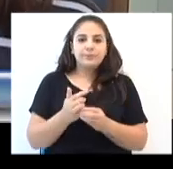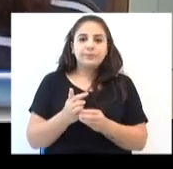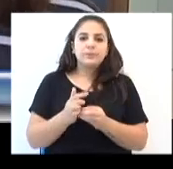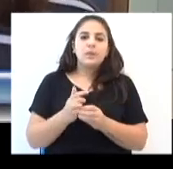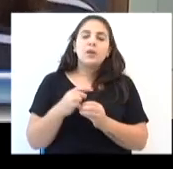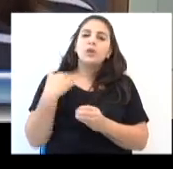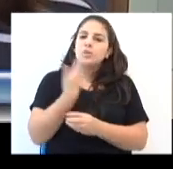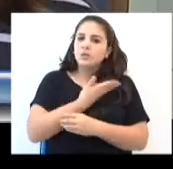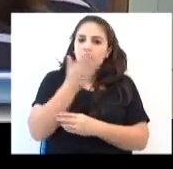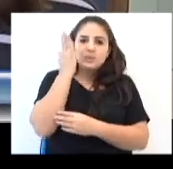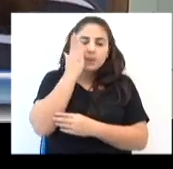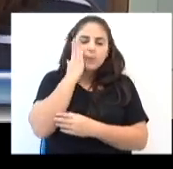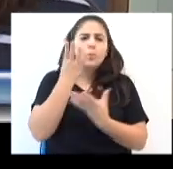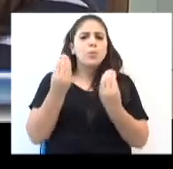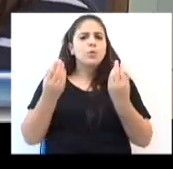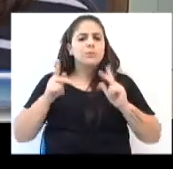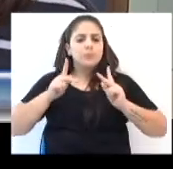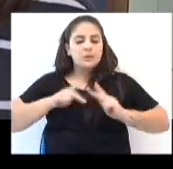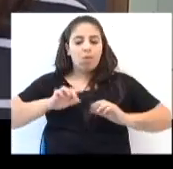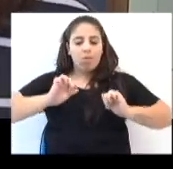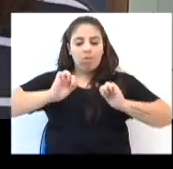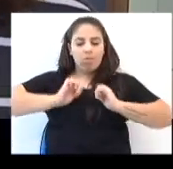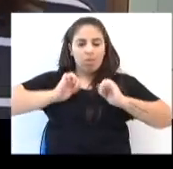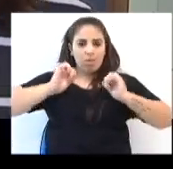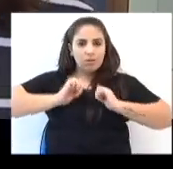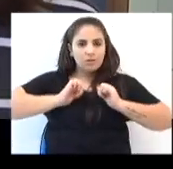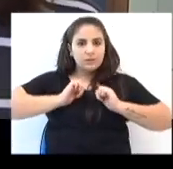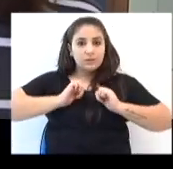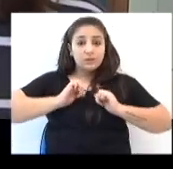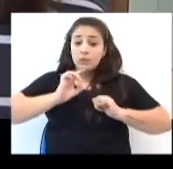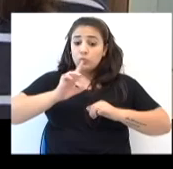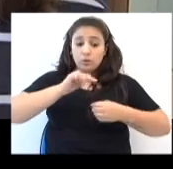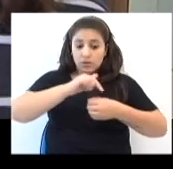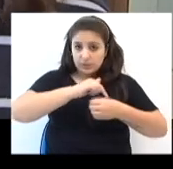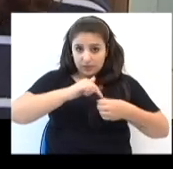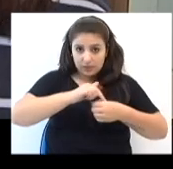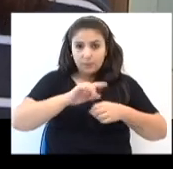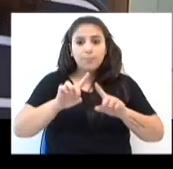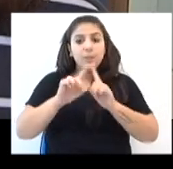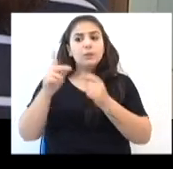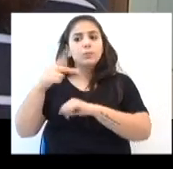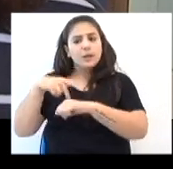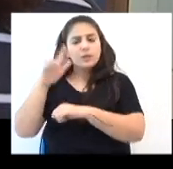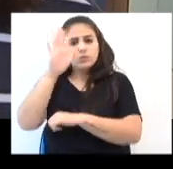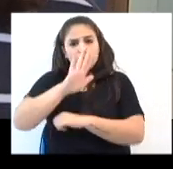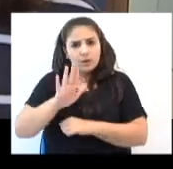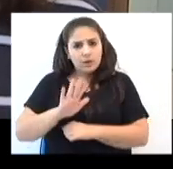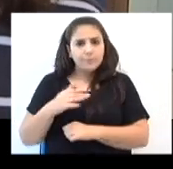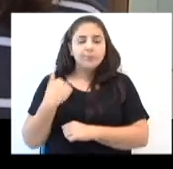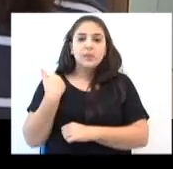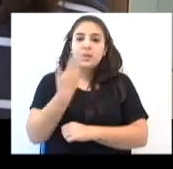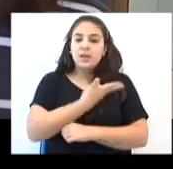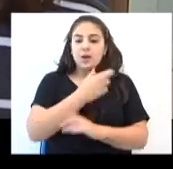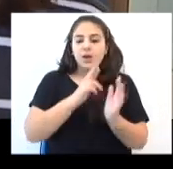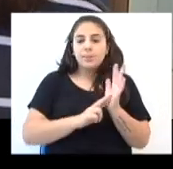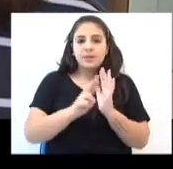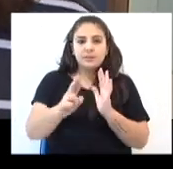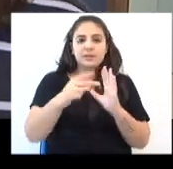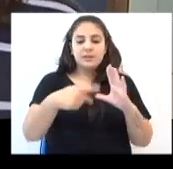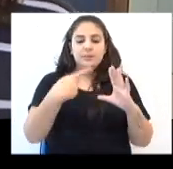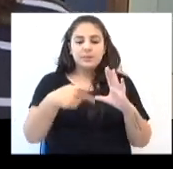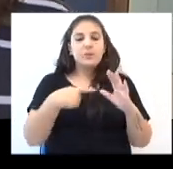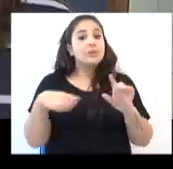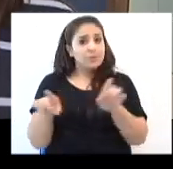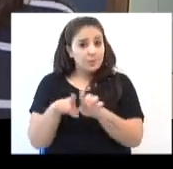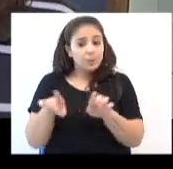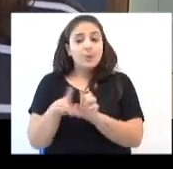pessoas são sedentárias, não só aqui na nossa cidade, como também em todo o país. E, obviamente, eu como representante aqui da Casa